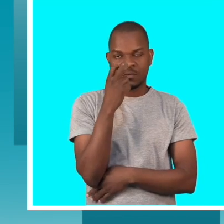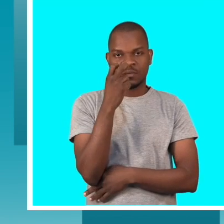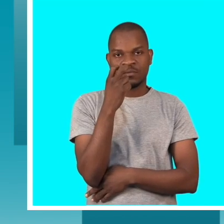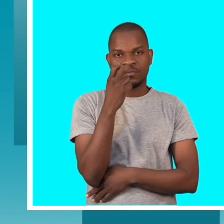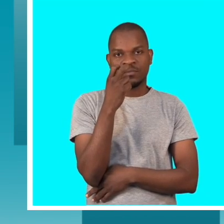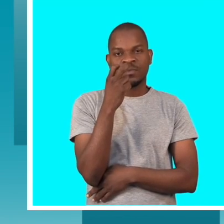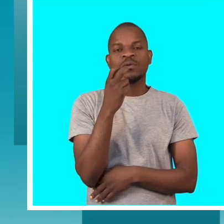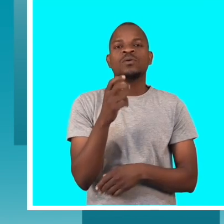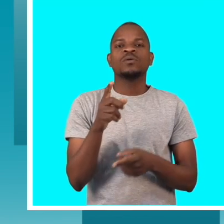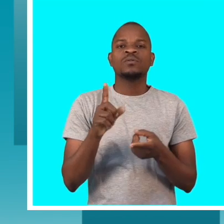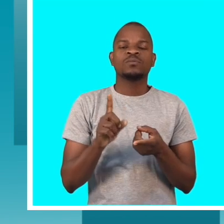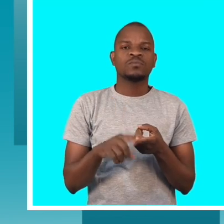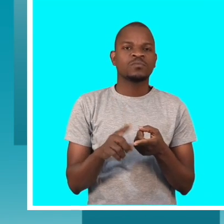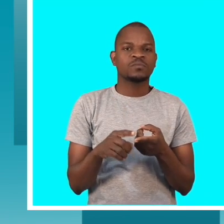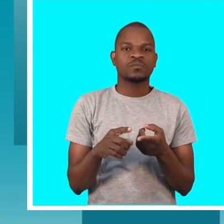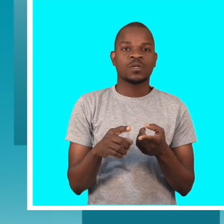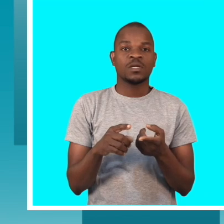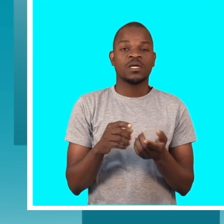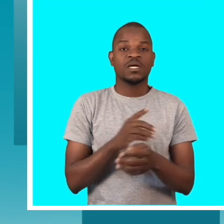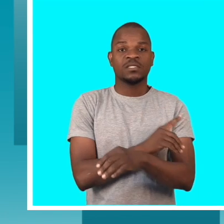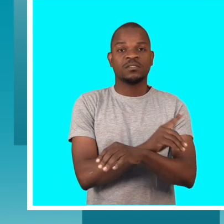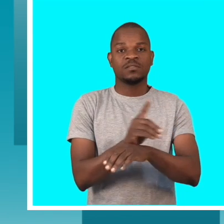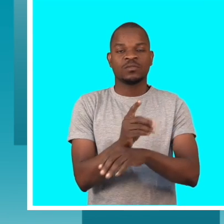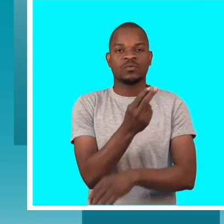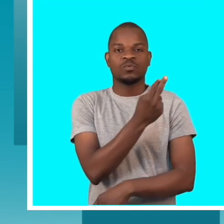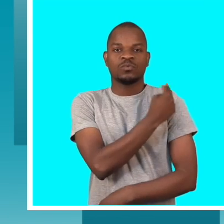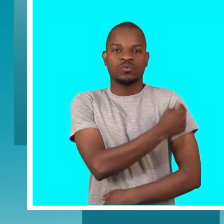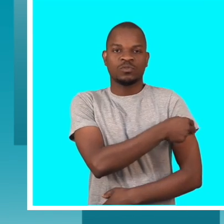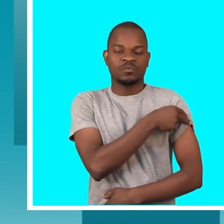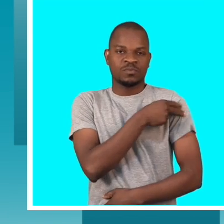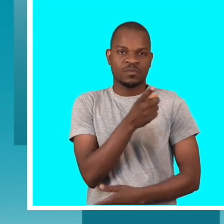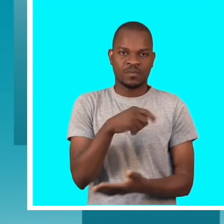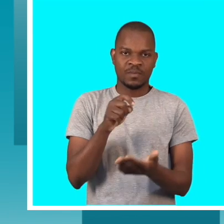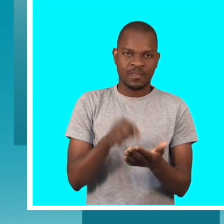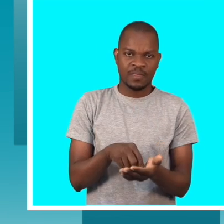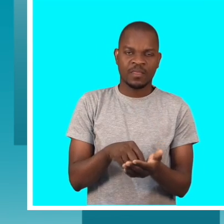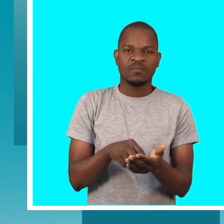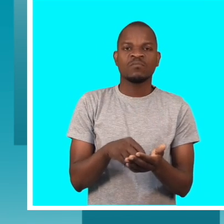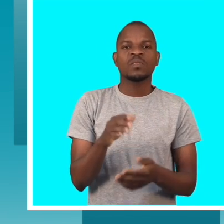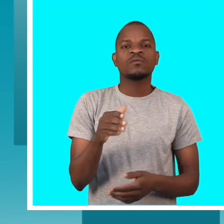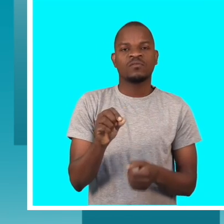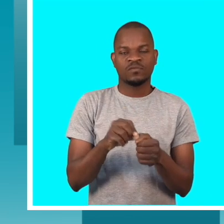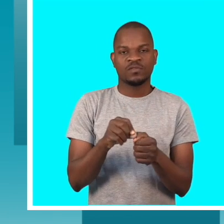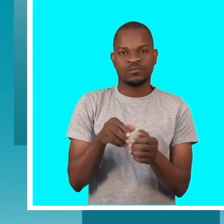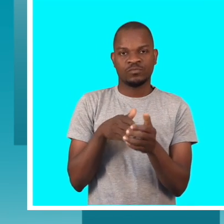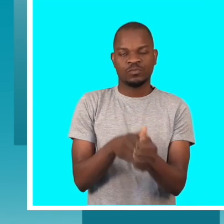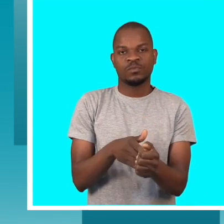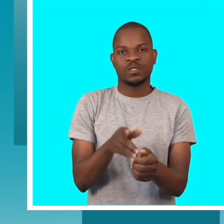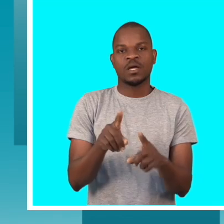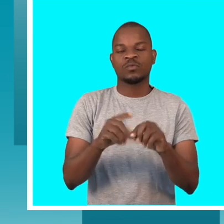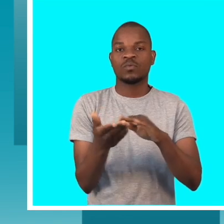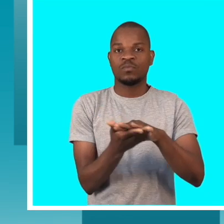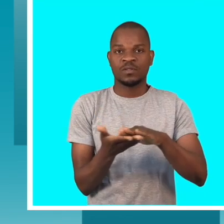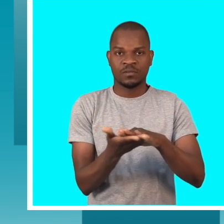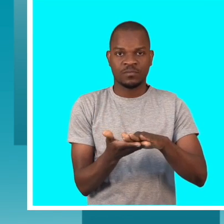SEMAM, que é a central de medicamentos para os médicos, e a direção do Hospital Central, a farmácia do Hospital Central, onde se vai aplicar este piloto.